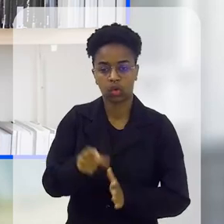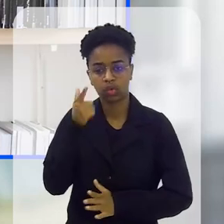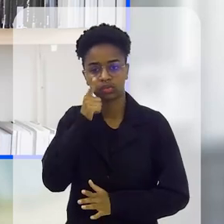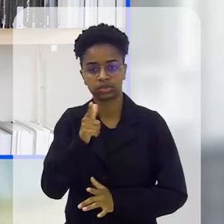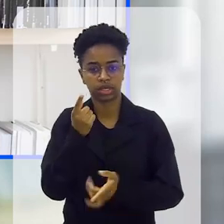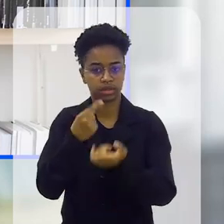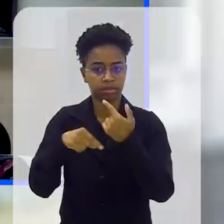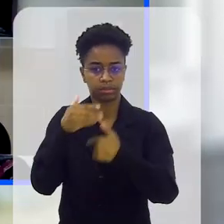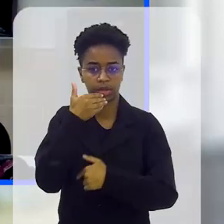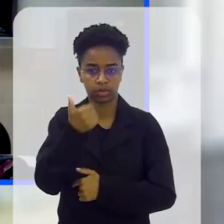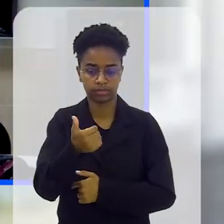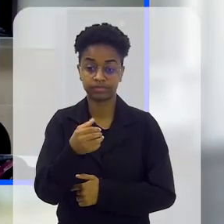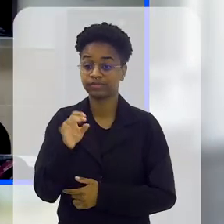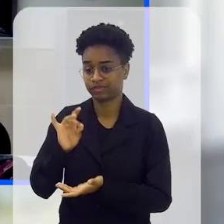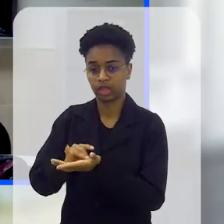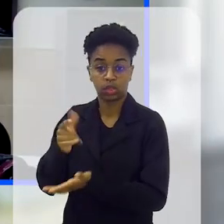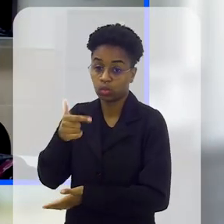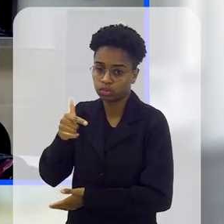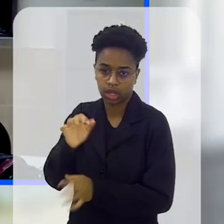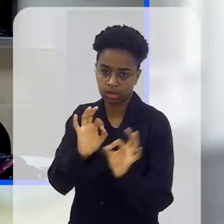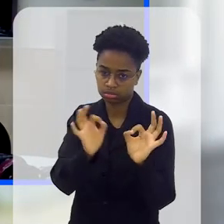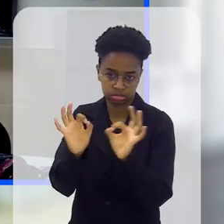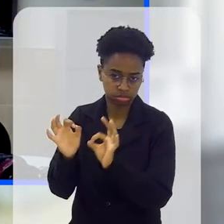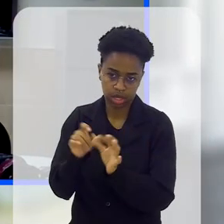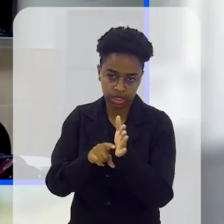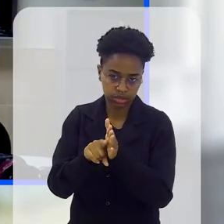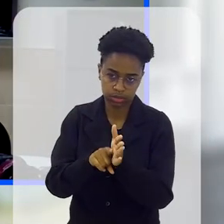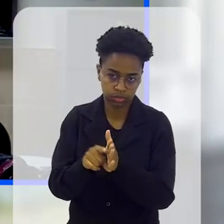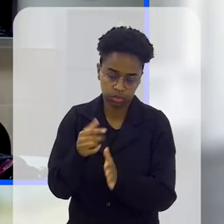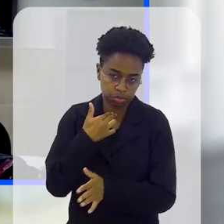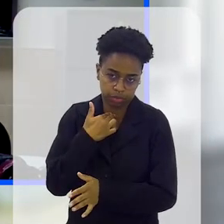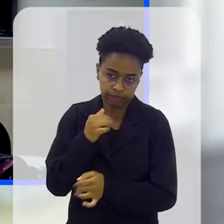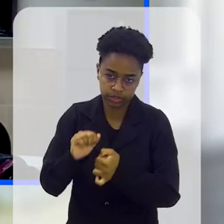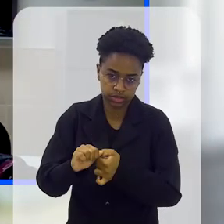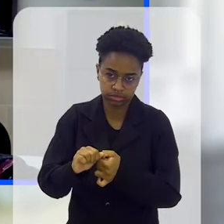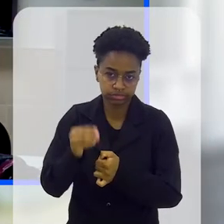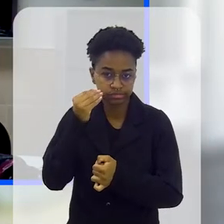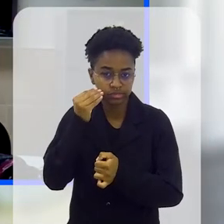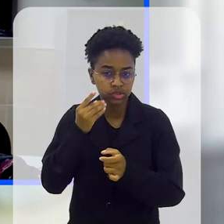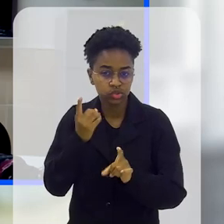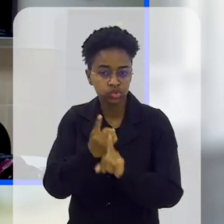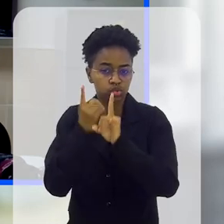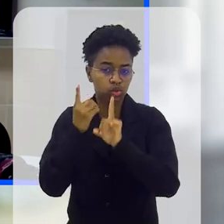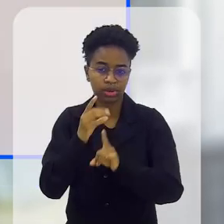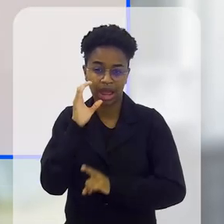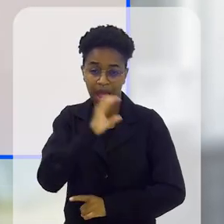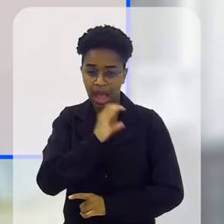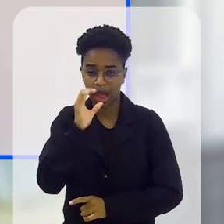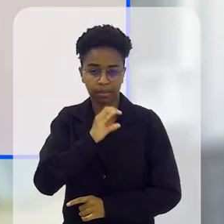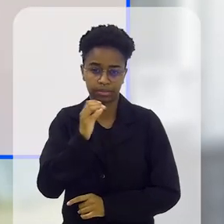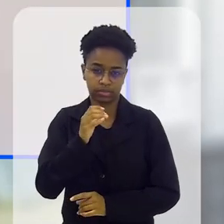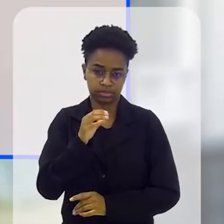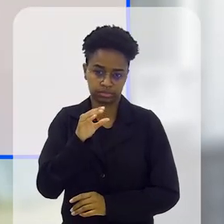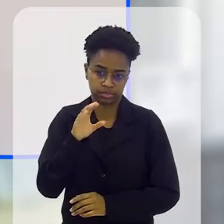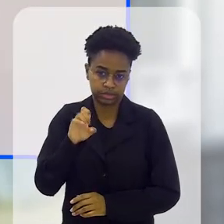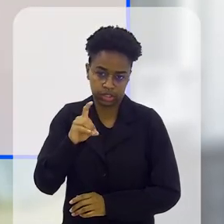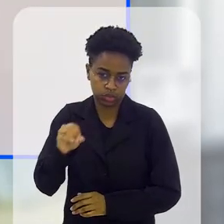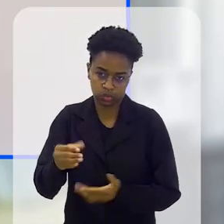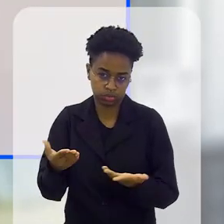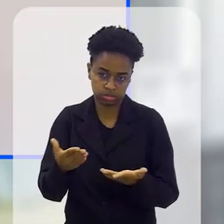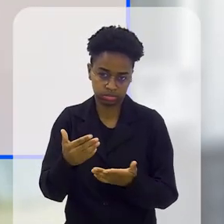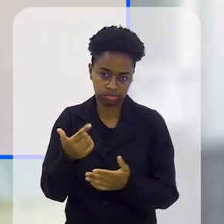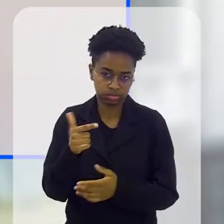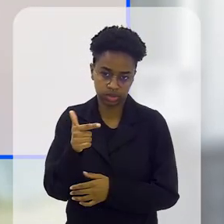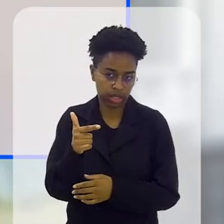possa, enfim, ser efetivo em relação a isso? Isso. De fato, não existe nenhum exame que você possa comprovar que seja benéfico para fazer